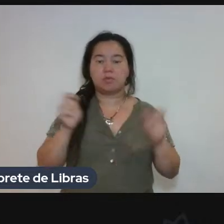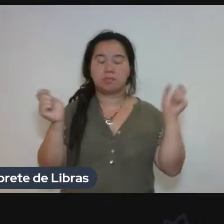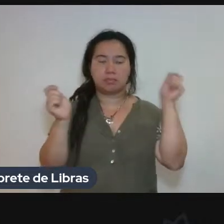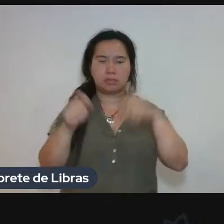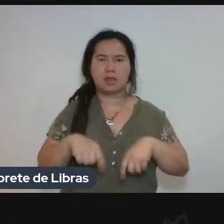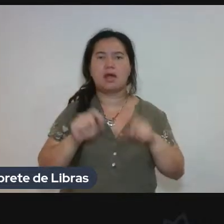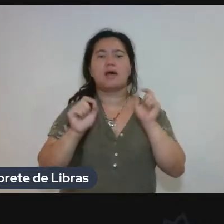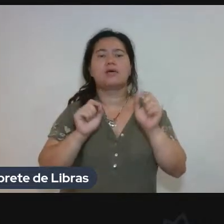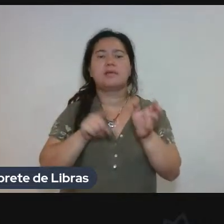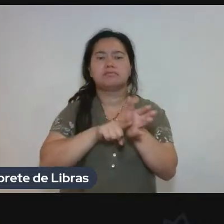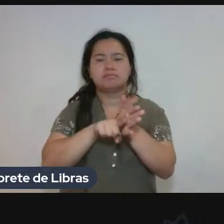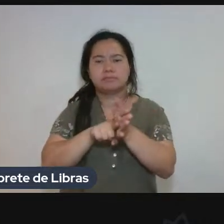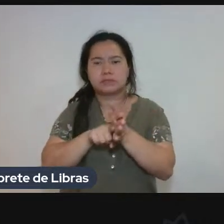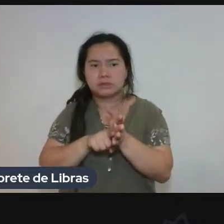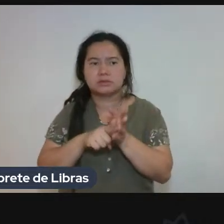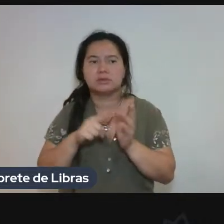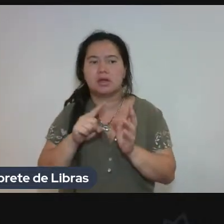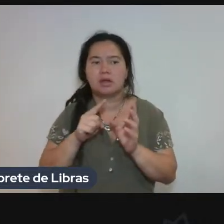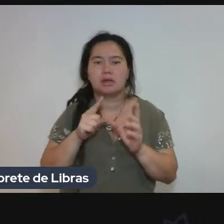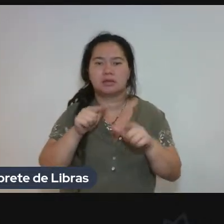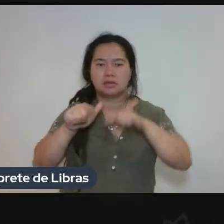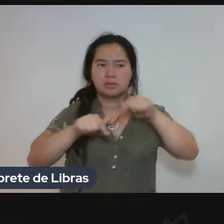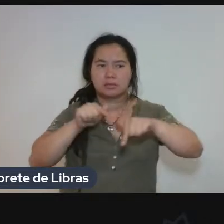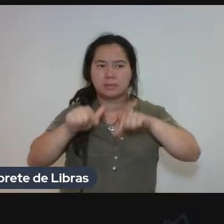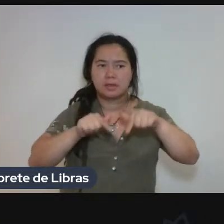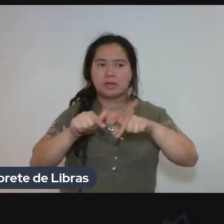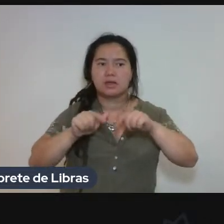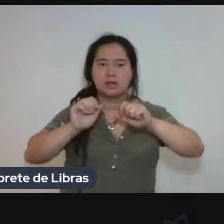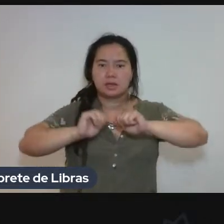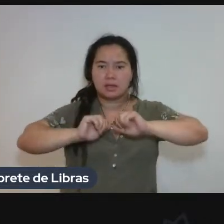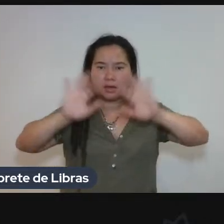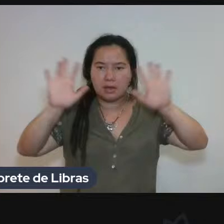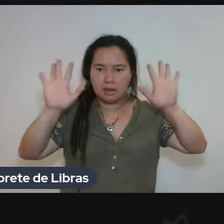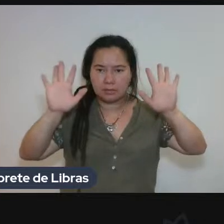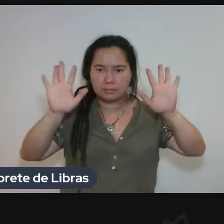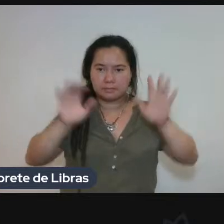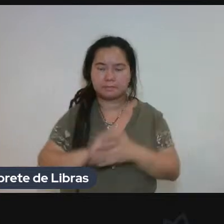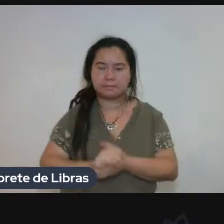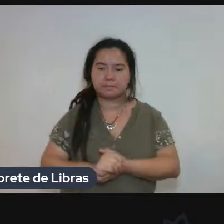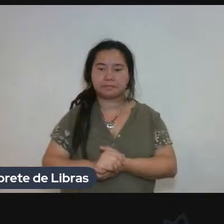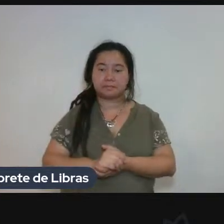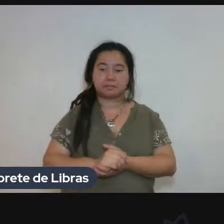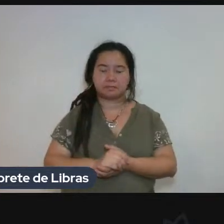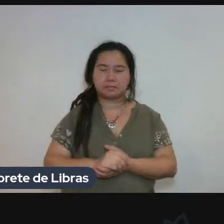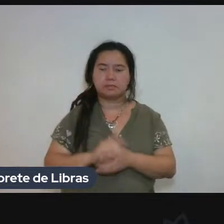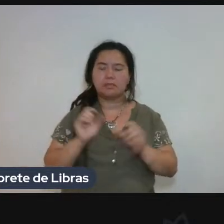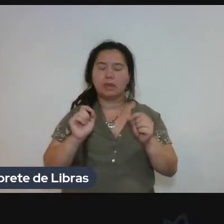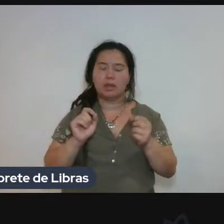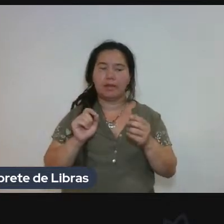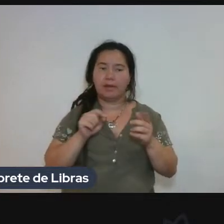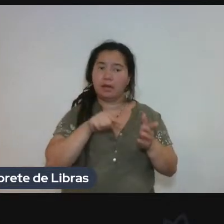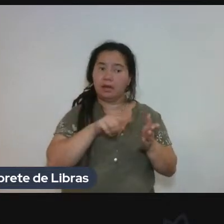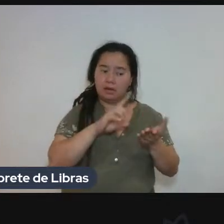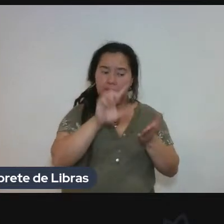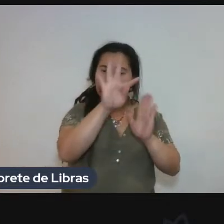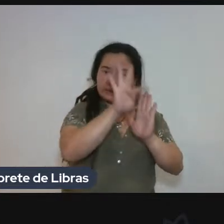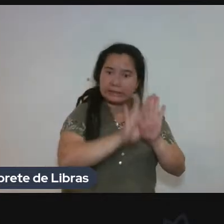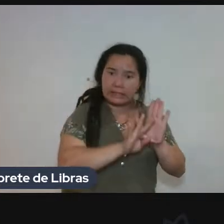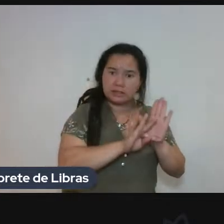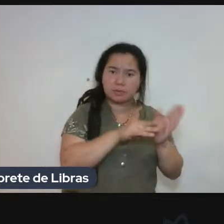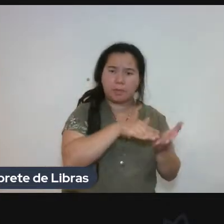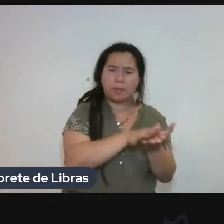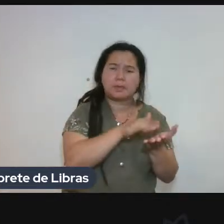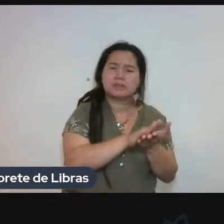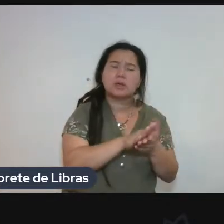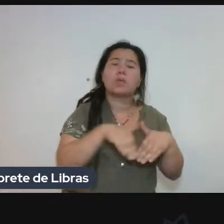isso muito bem claro. Essa obra foi publicada em que época, em que local, em nosso